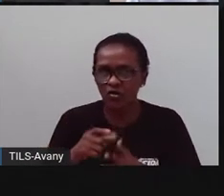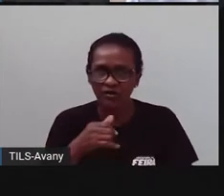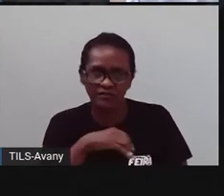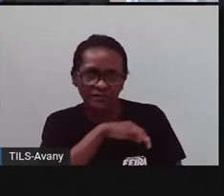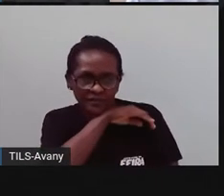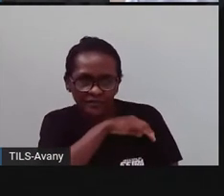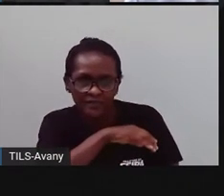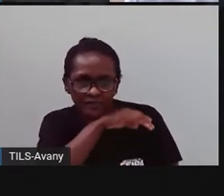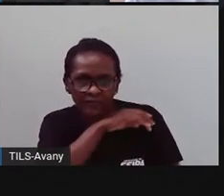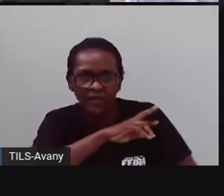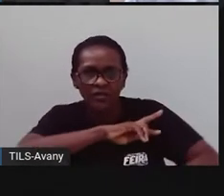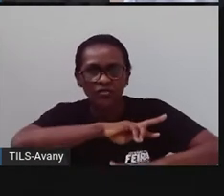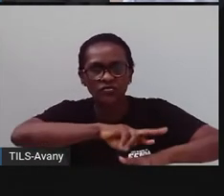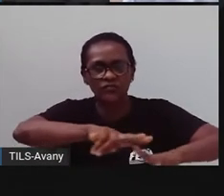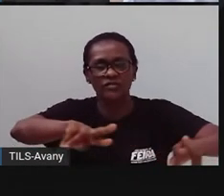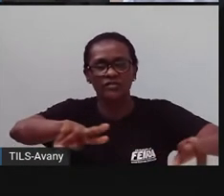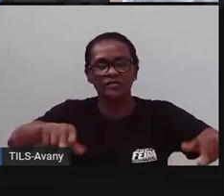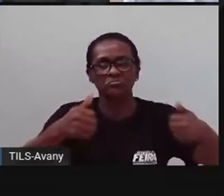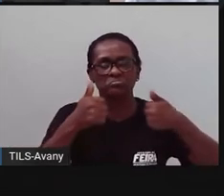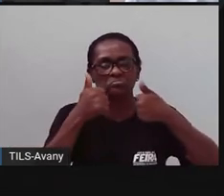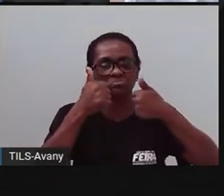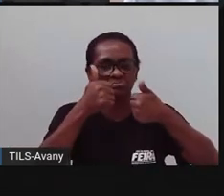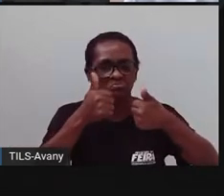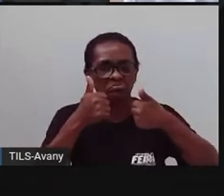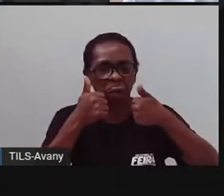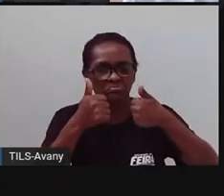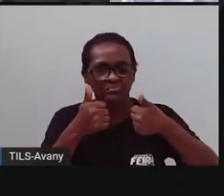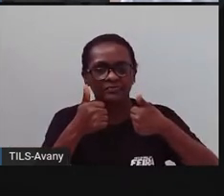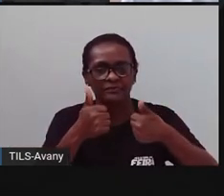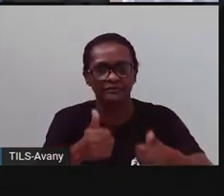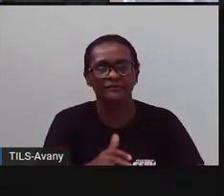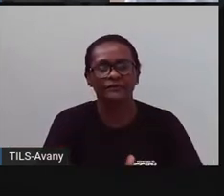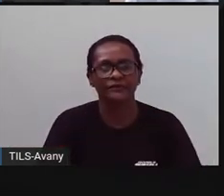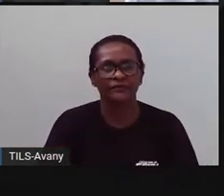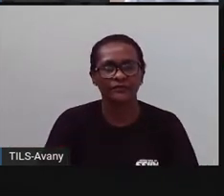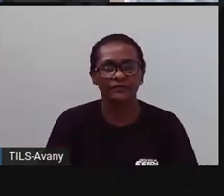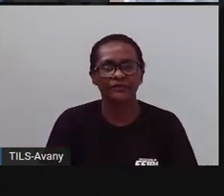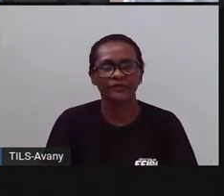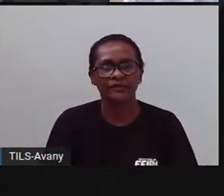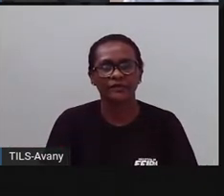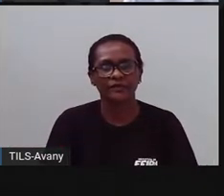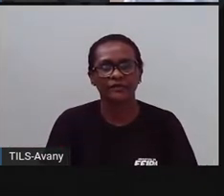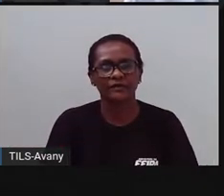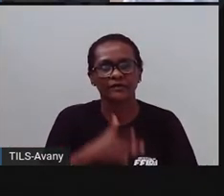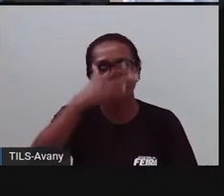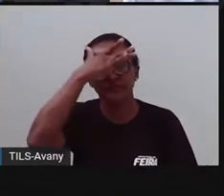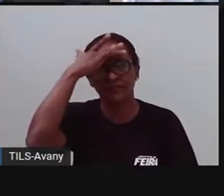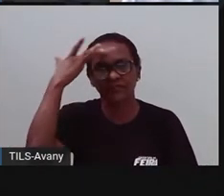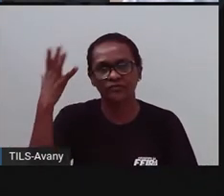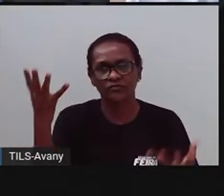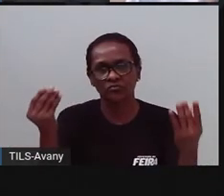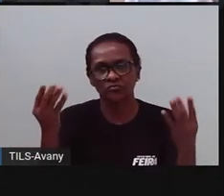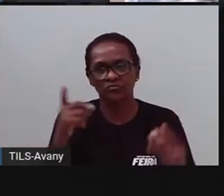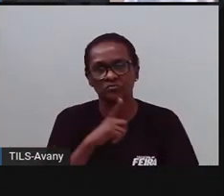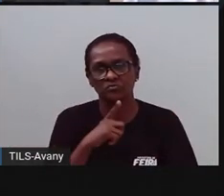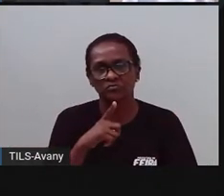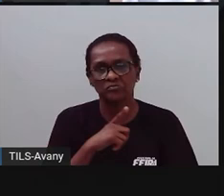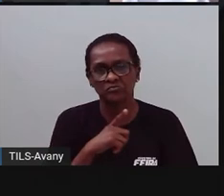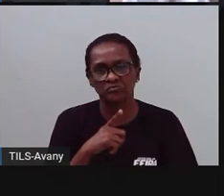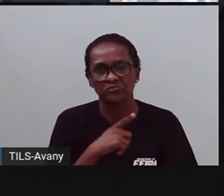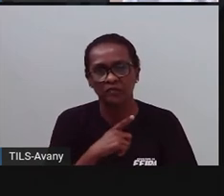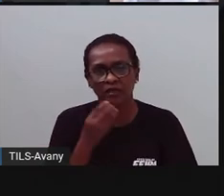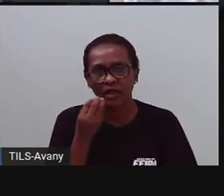pecuaristas e agricultores do nosso município, mas também pela população, né? E aí, que a está vendo qual é,